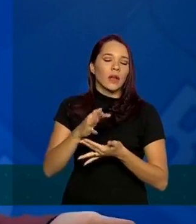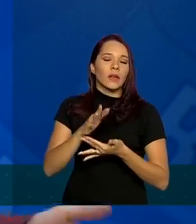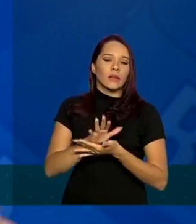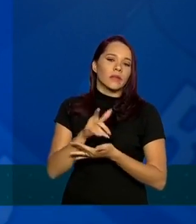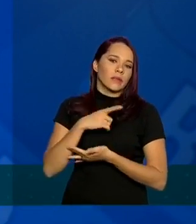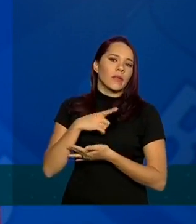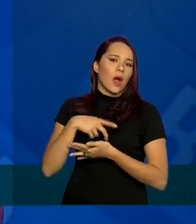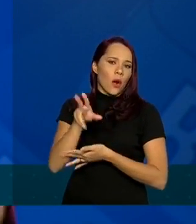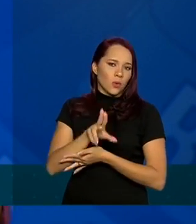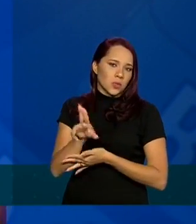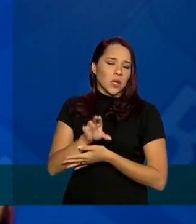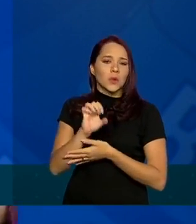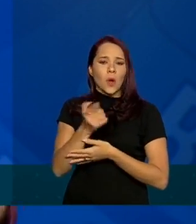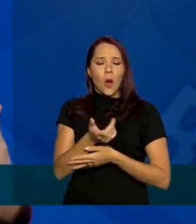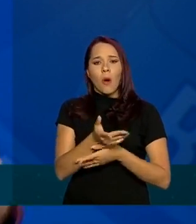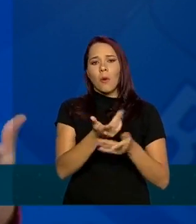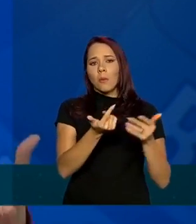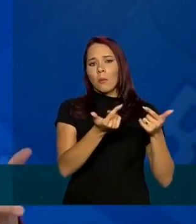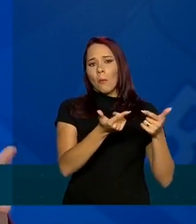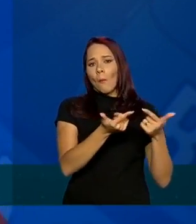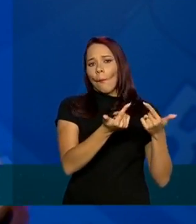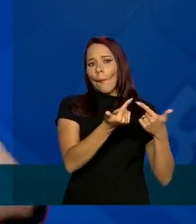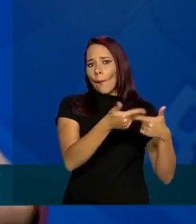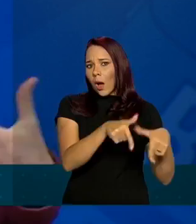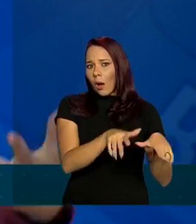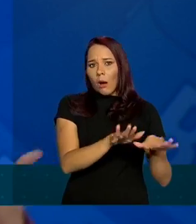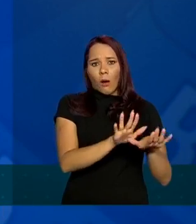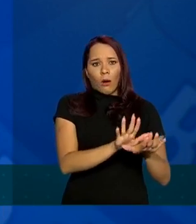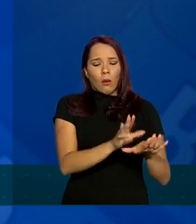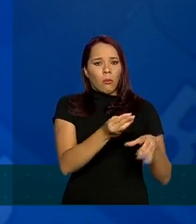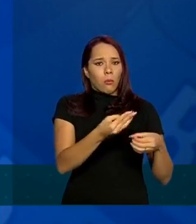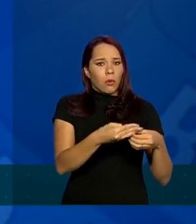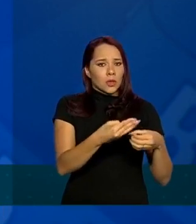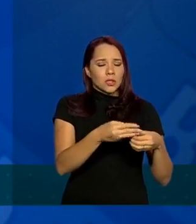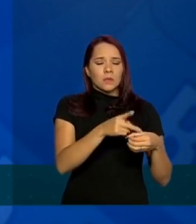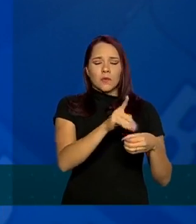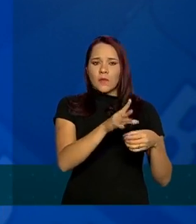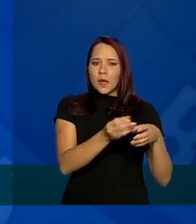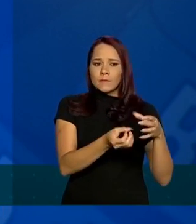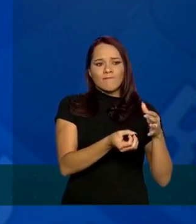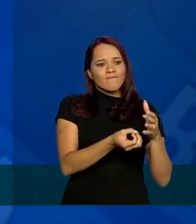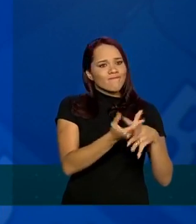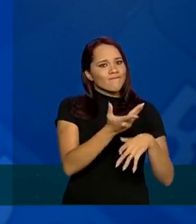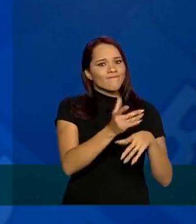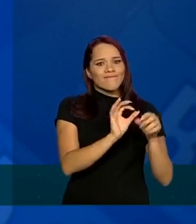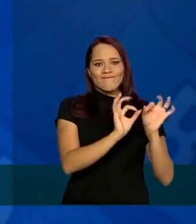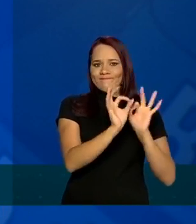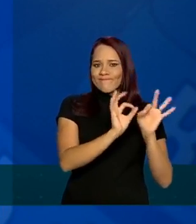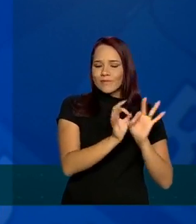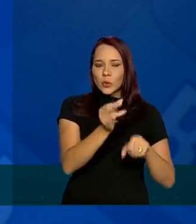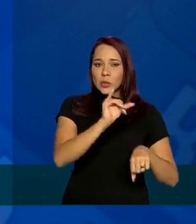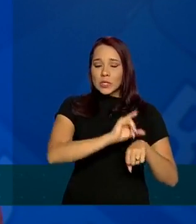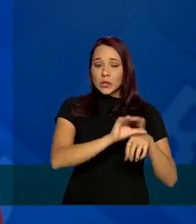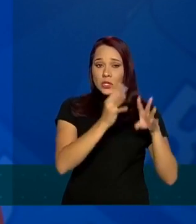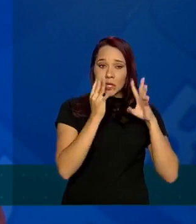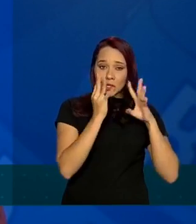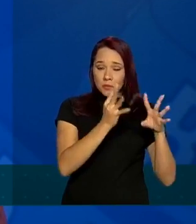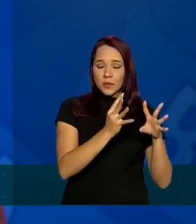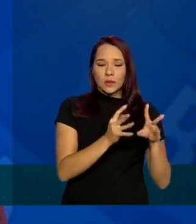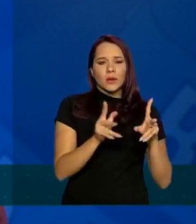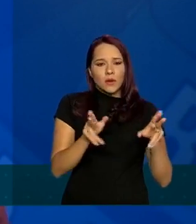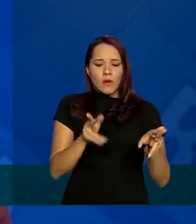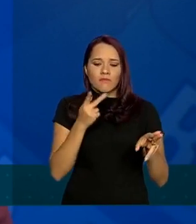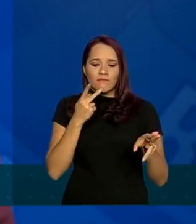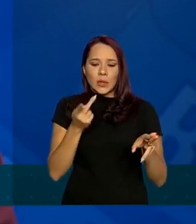ativos atualmente ou estarem inativados no município o município ativar para isso para fazer o centro de atendimento e como a